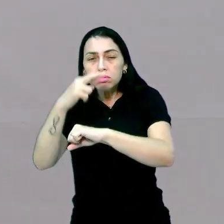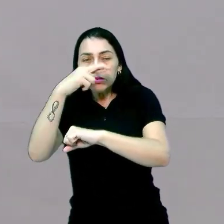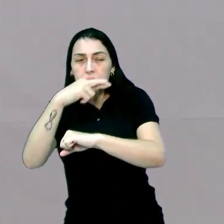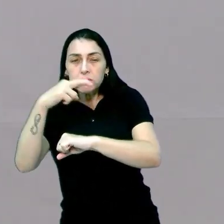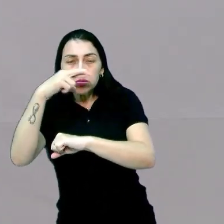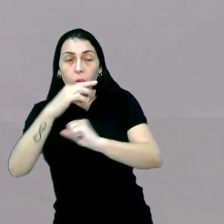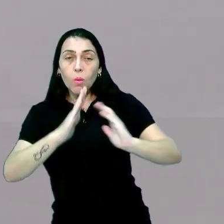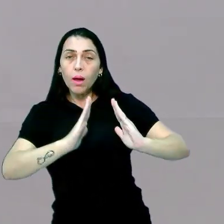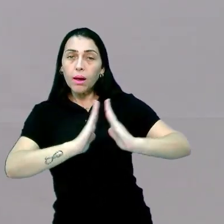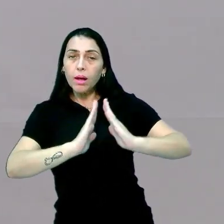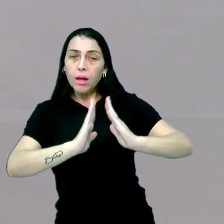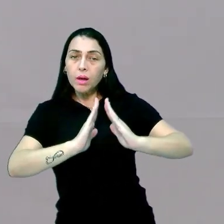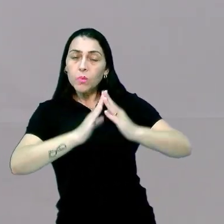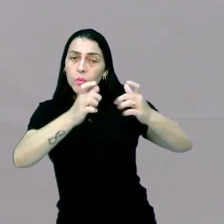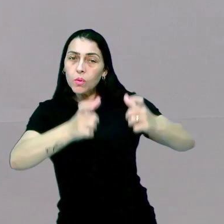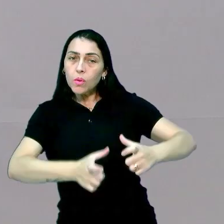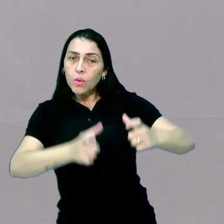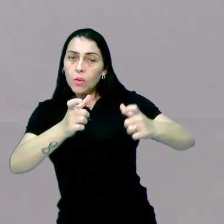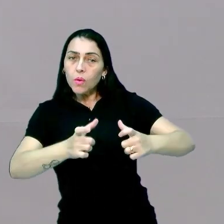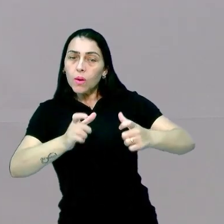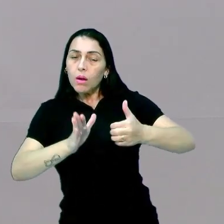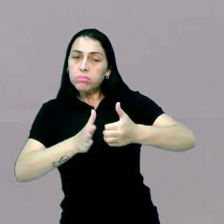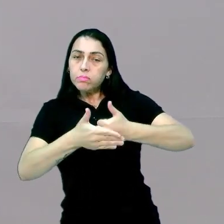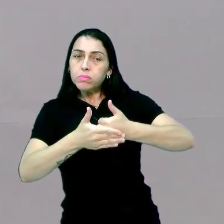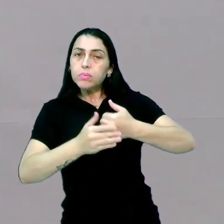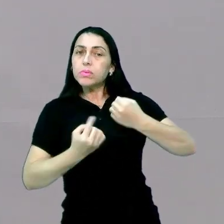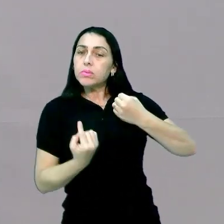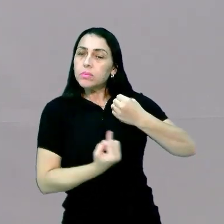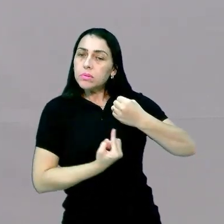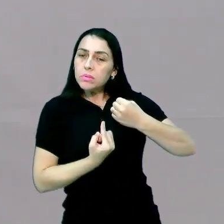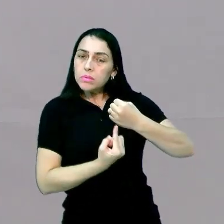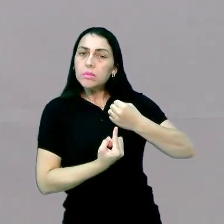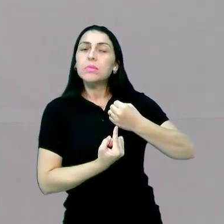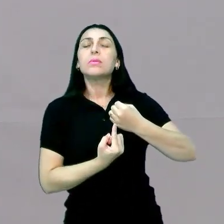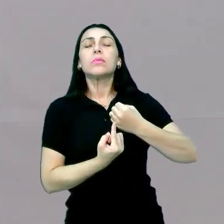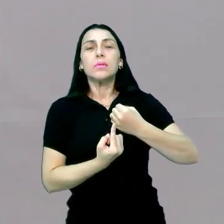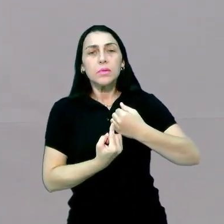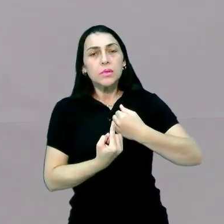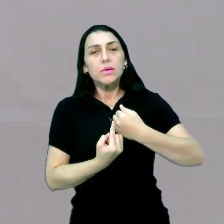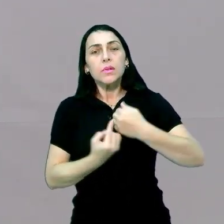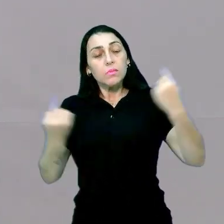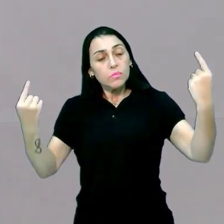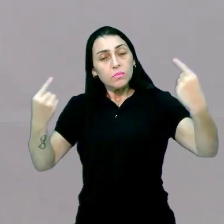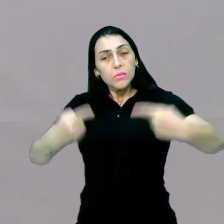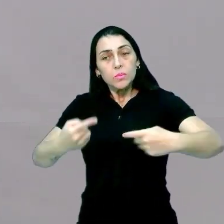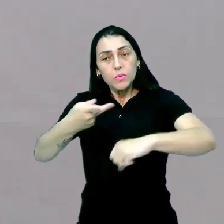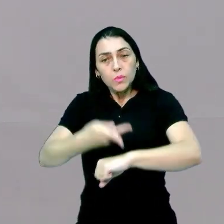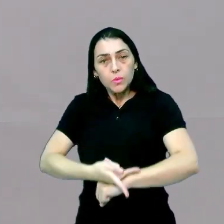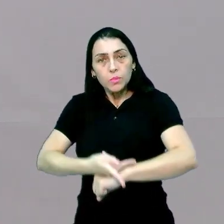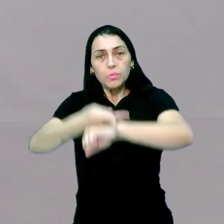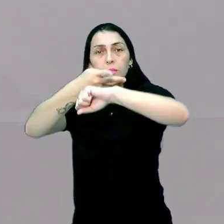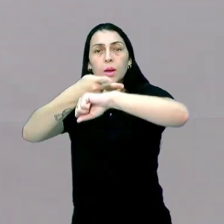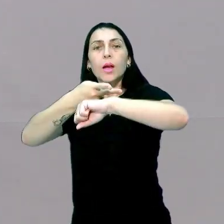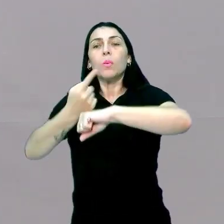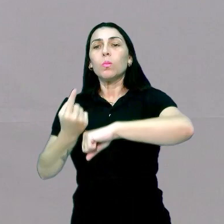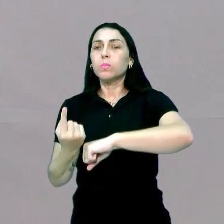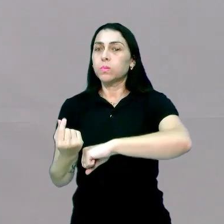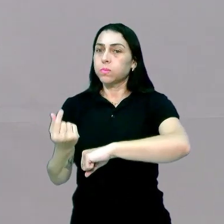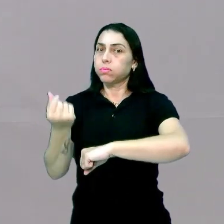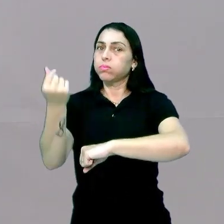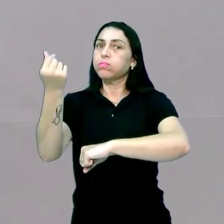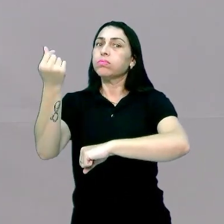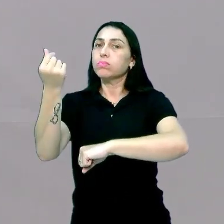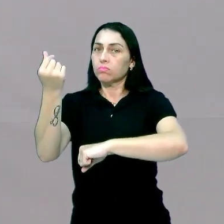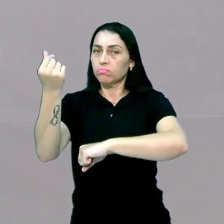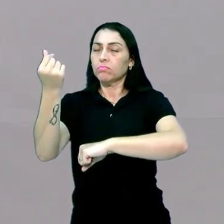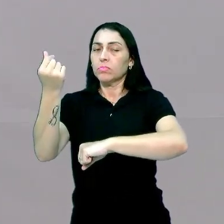uma casa, né? Ou um local mais isolado, e elas estão ali competindo por um prêmio milionário. No caso,